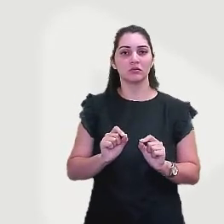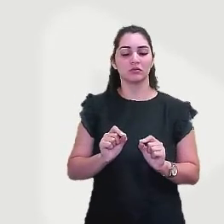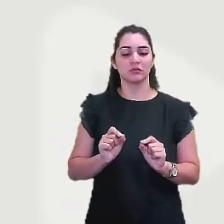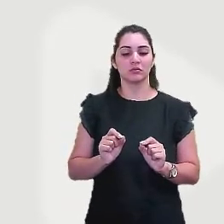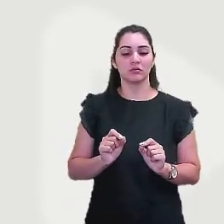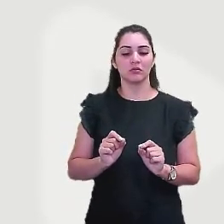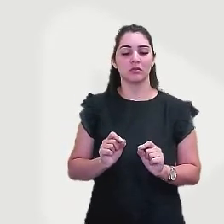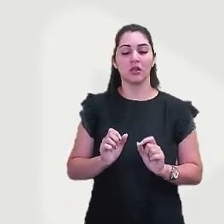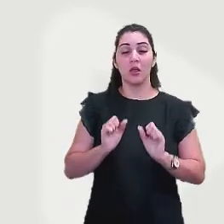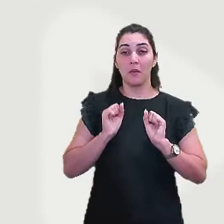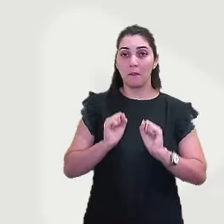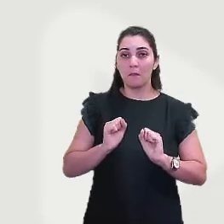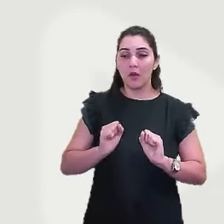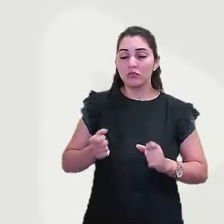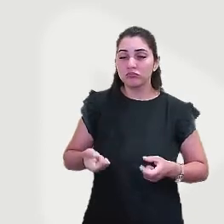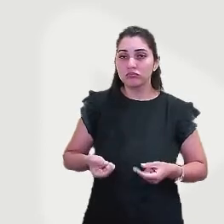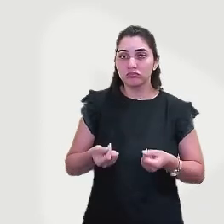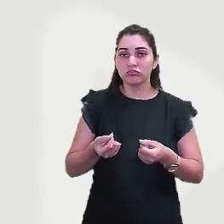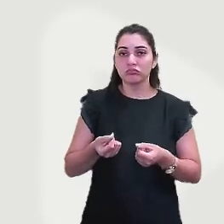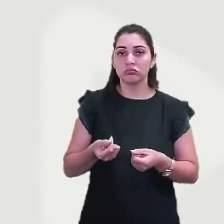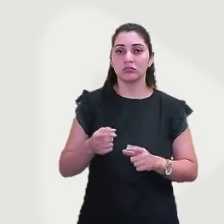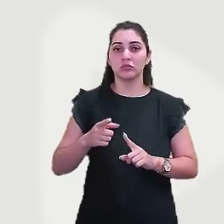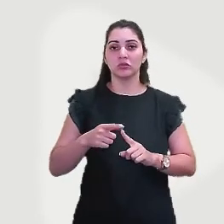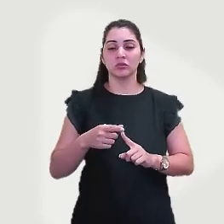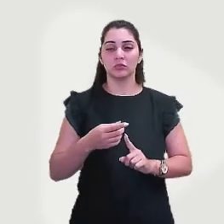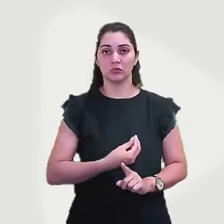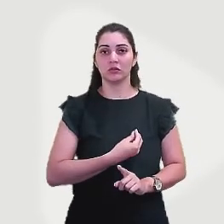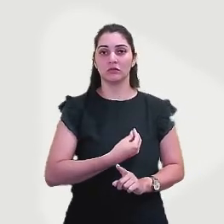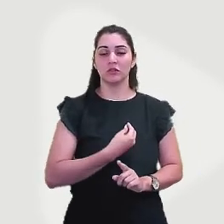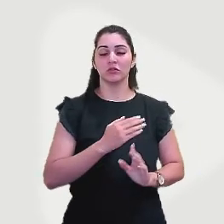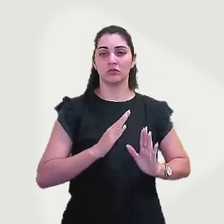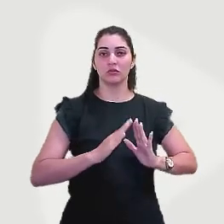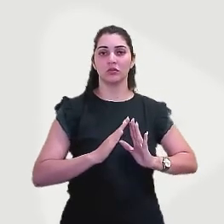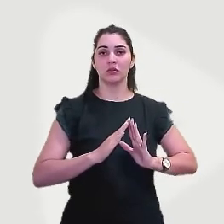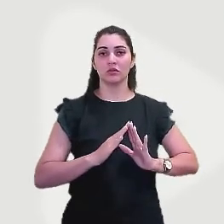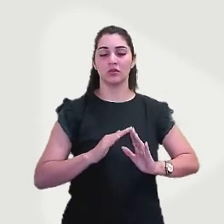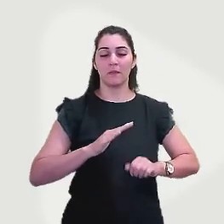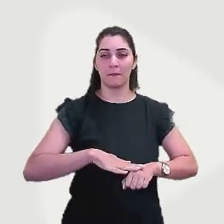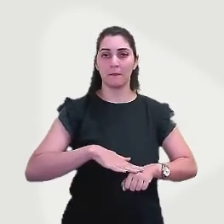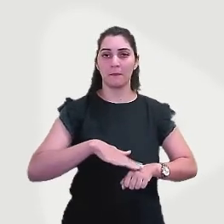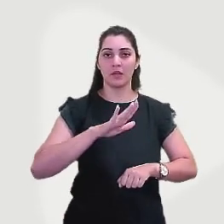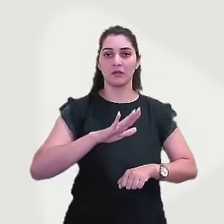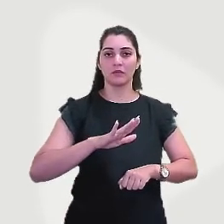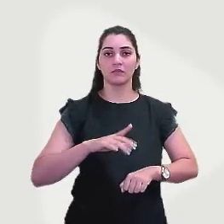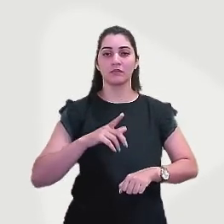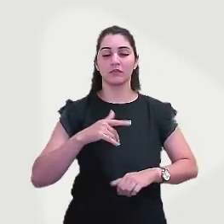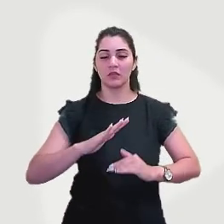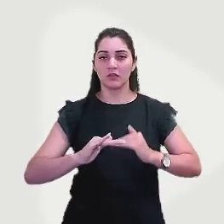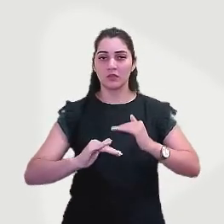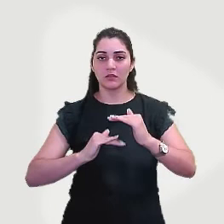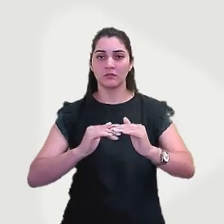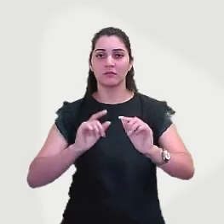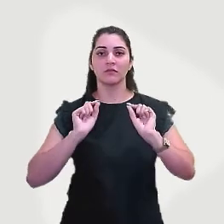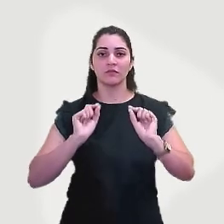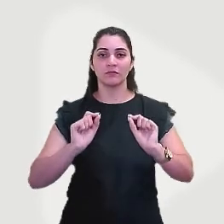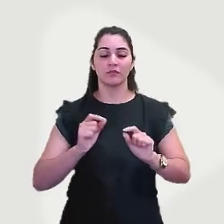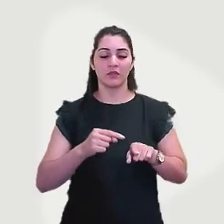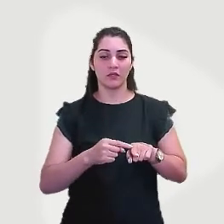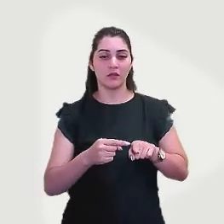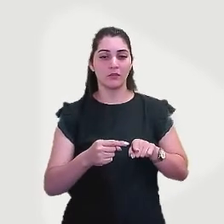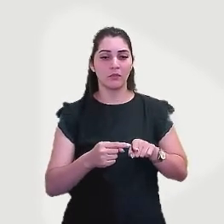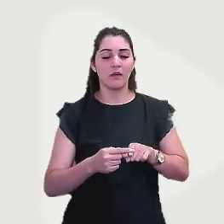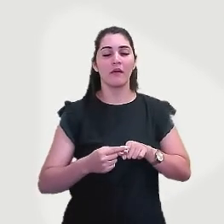investir possa investir numa condição de vida na moradia maior. Então, vai se envolvendo os bairros